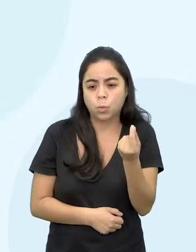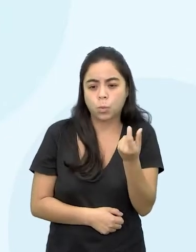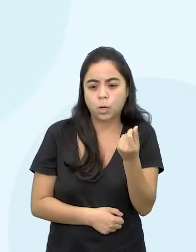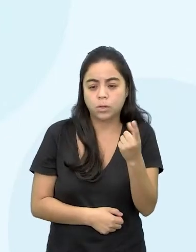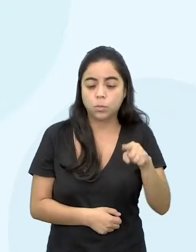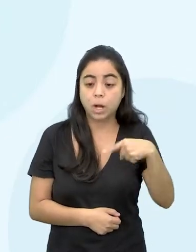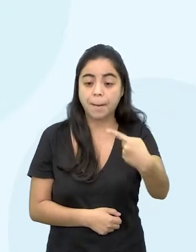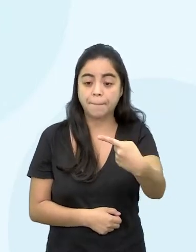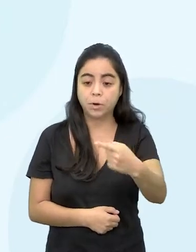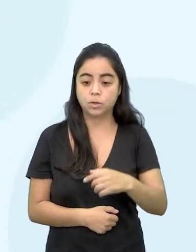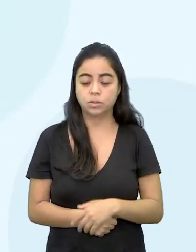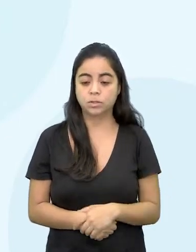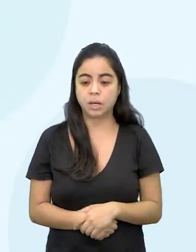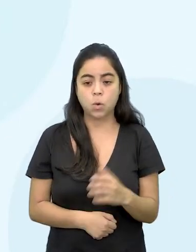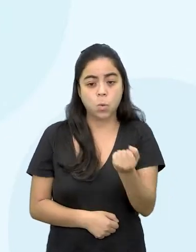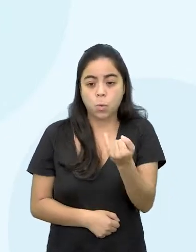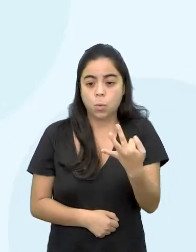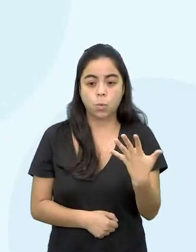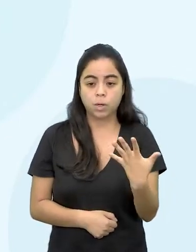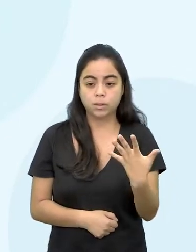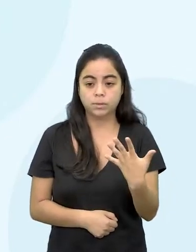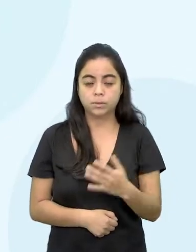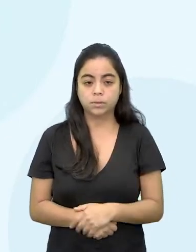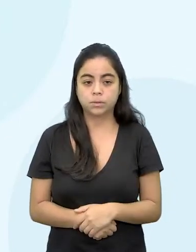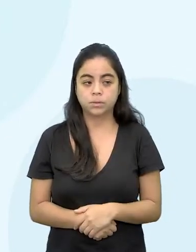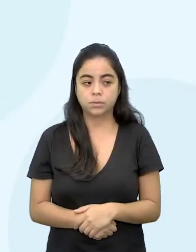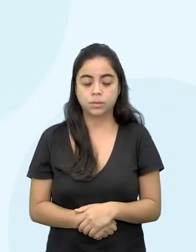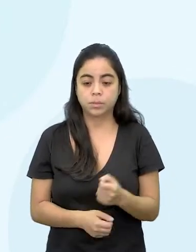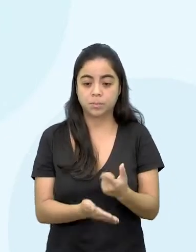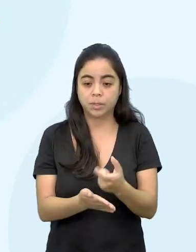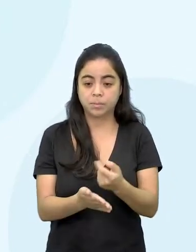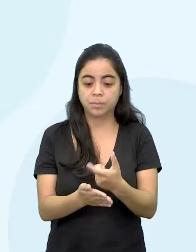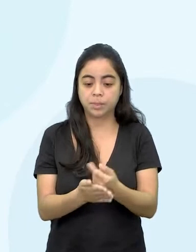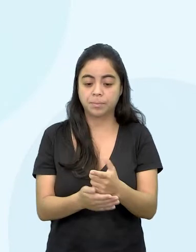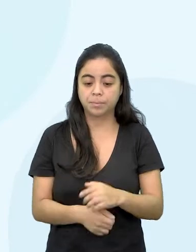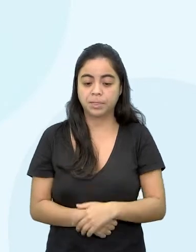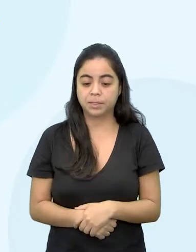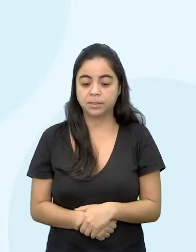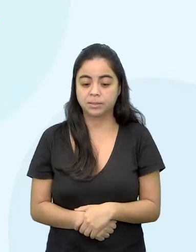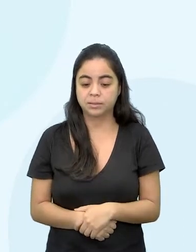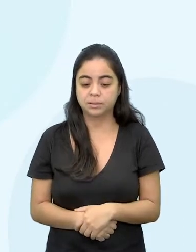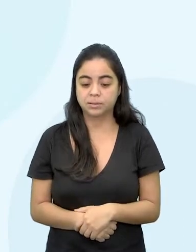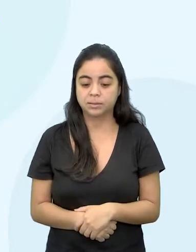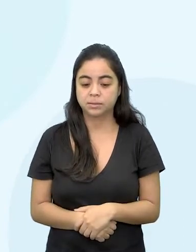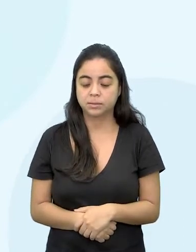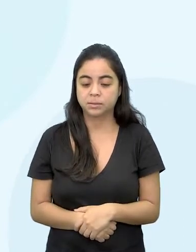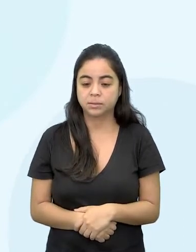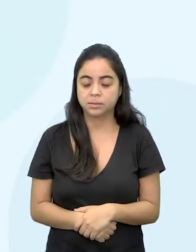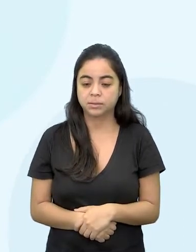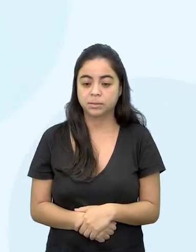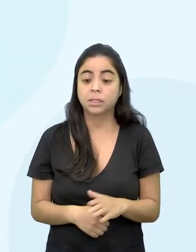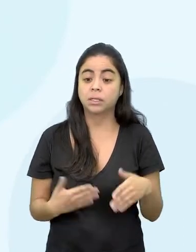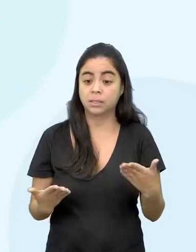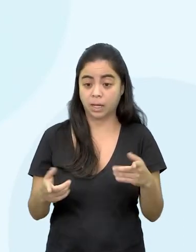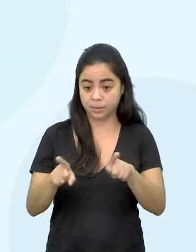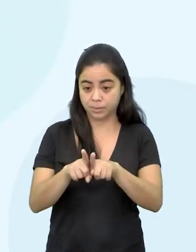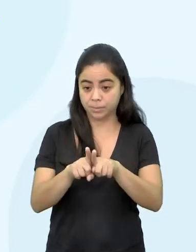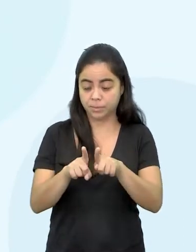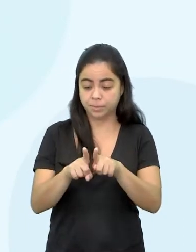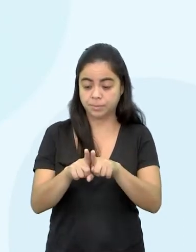próxima fatura? Quanto será que ela vai pagar aí na próxima fatura? E ainda,